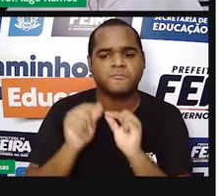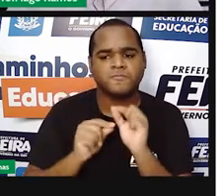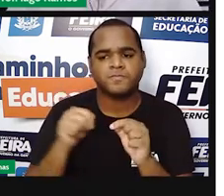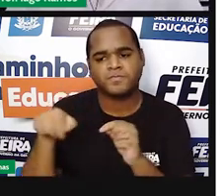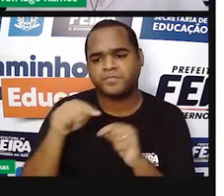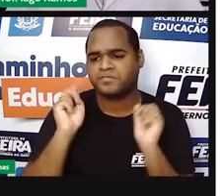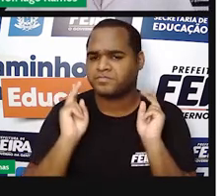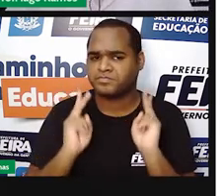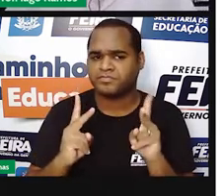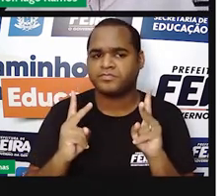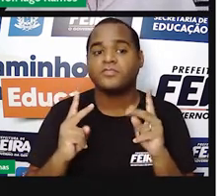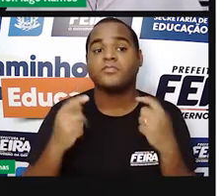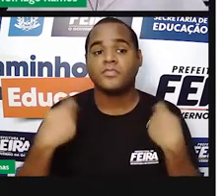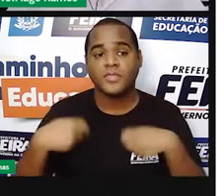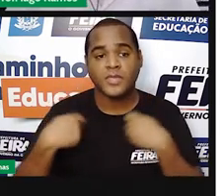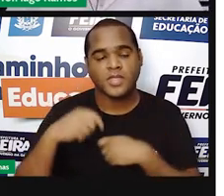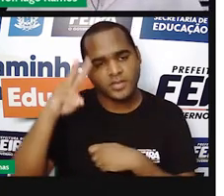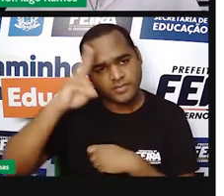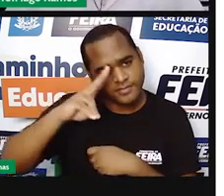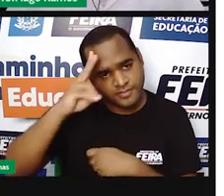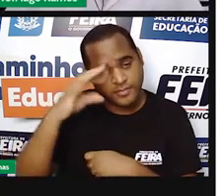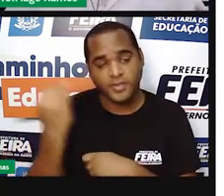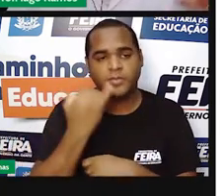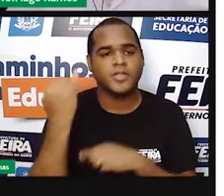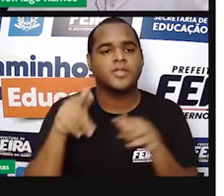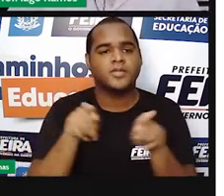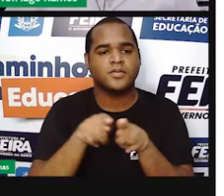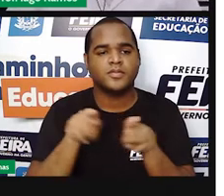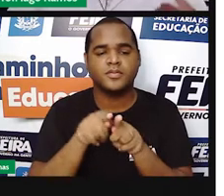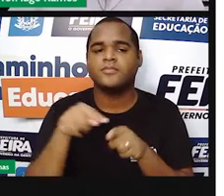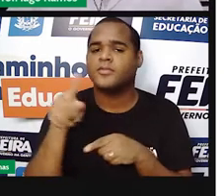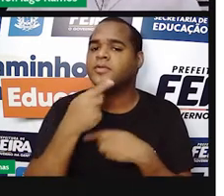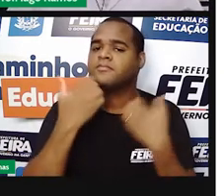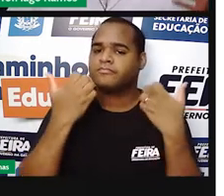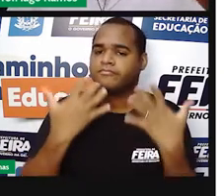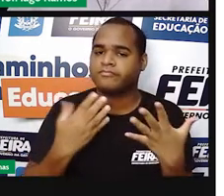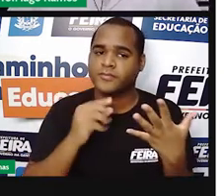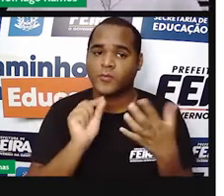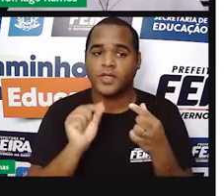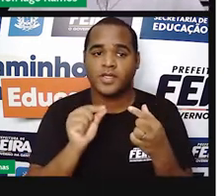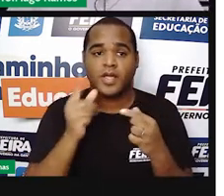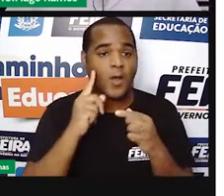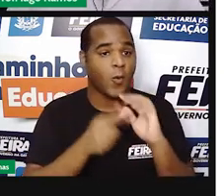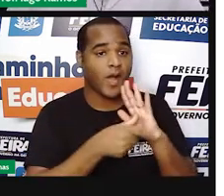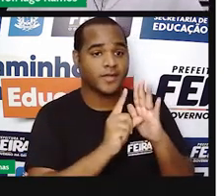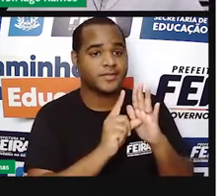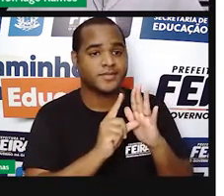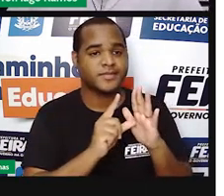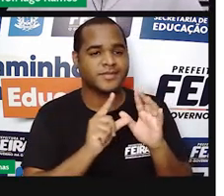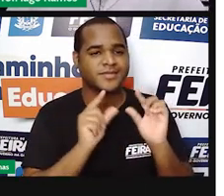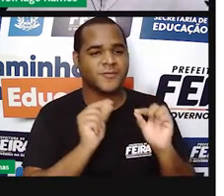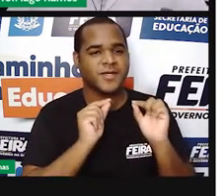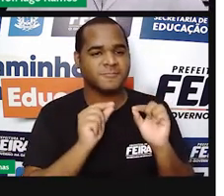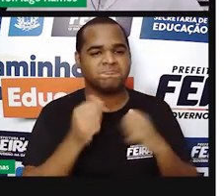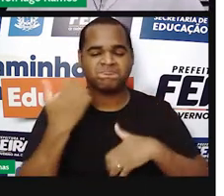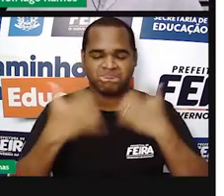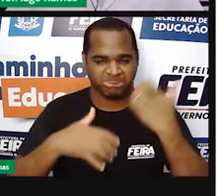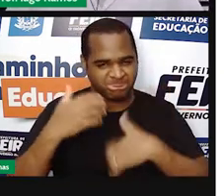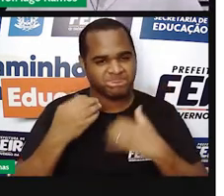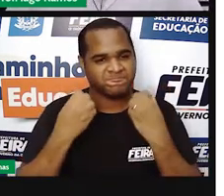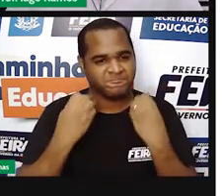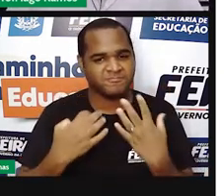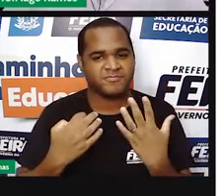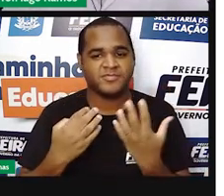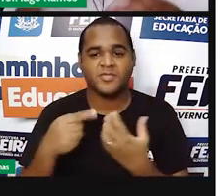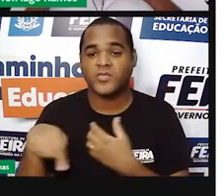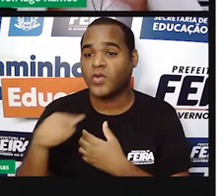continuar lembrando também de coisas que a gente viu na aula anterior, tá bom? E aí